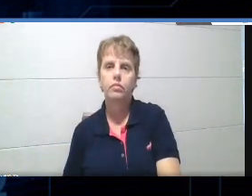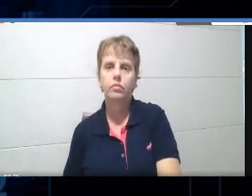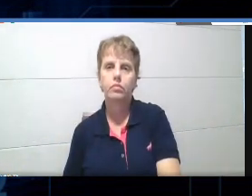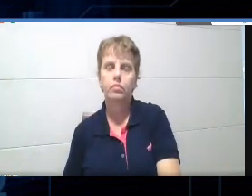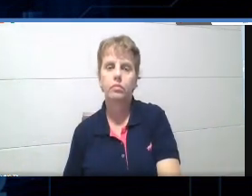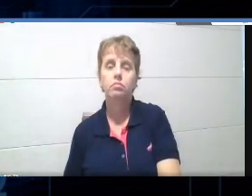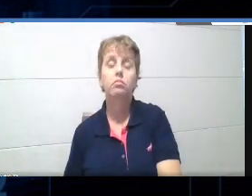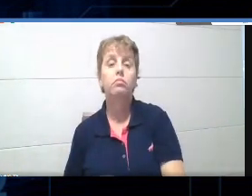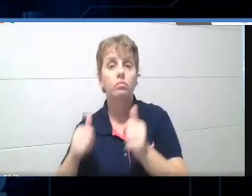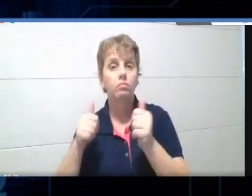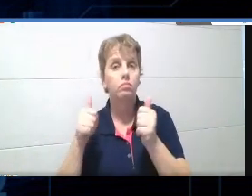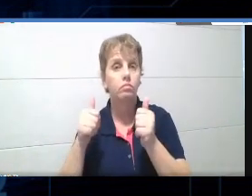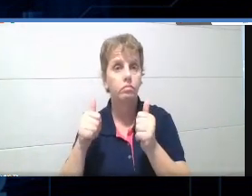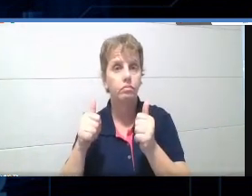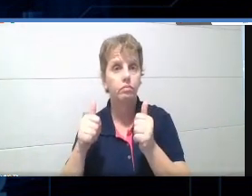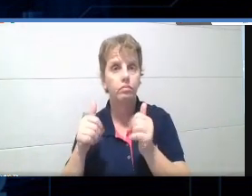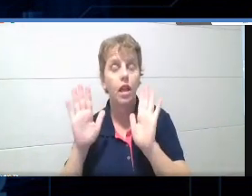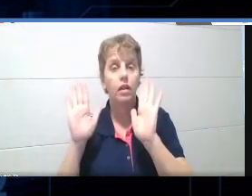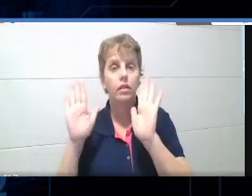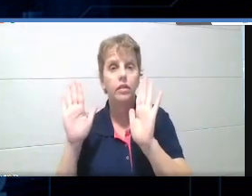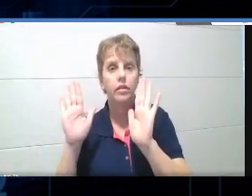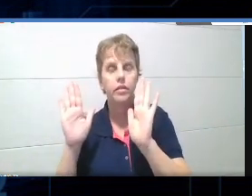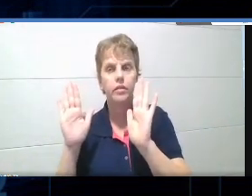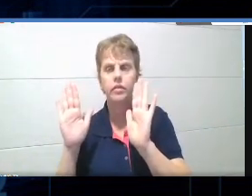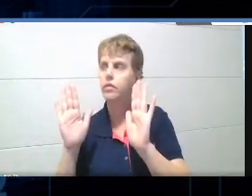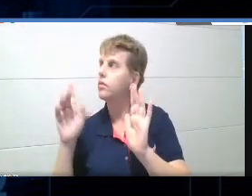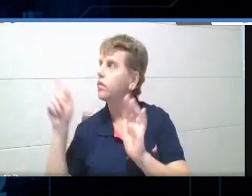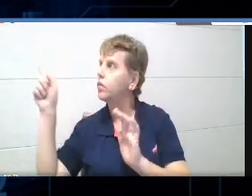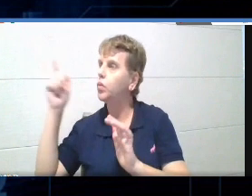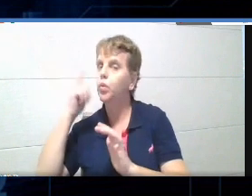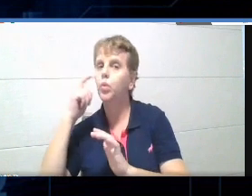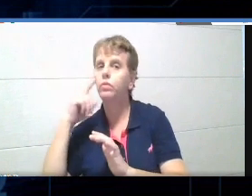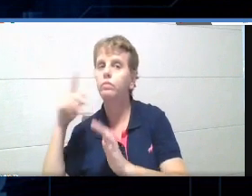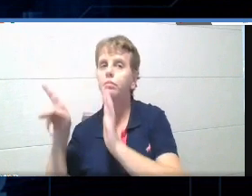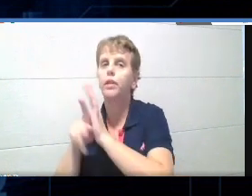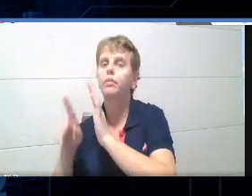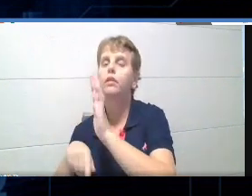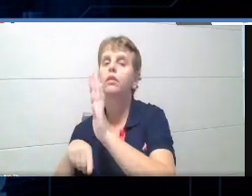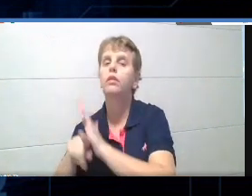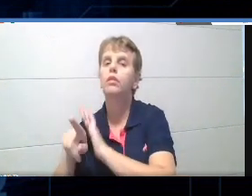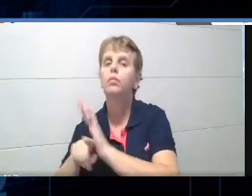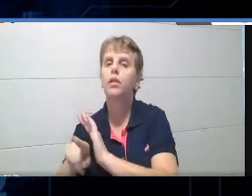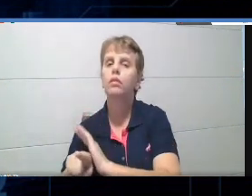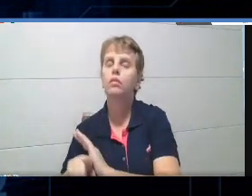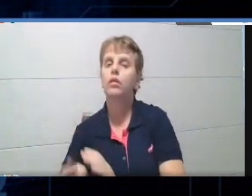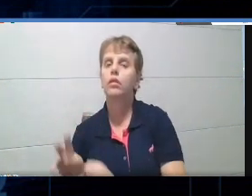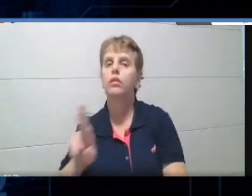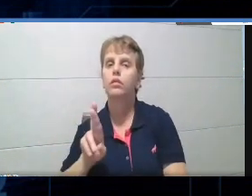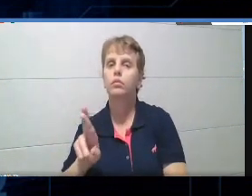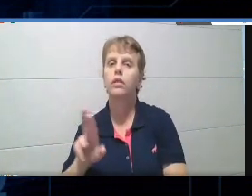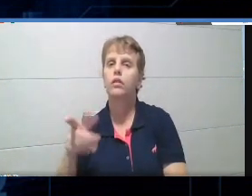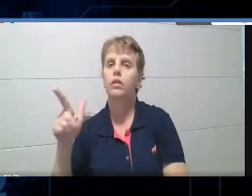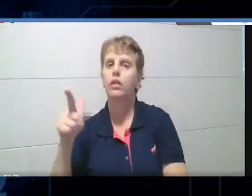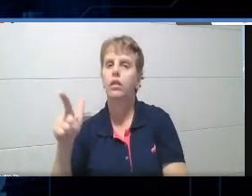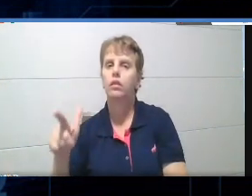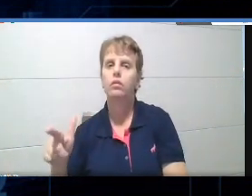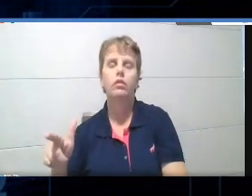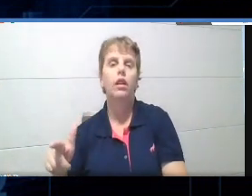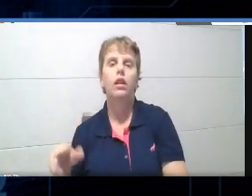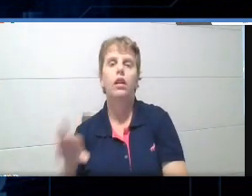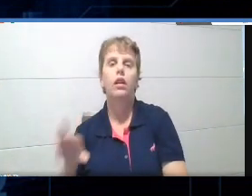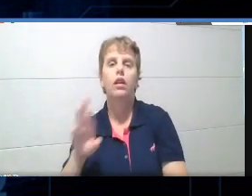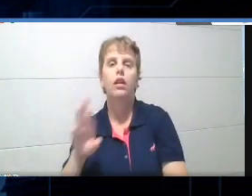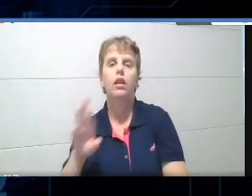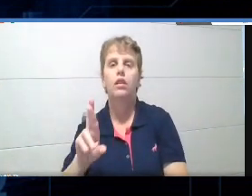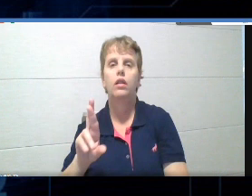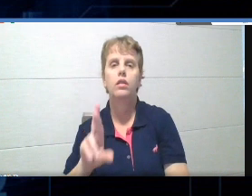Muito bem. Ah, eu não falei sobre esse poll, tá? Esse poll aqui é um questionário daí que não tem resposta certa ou errada, tá? Você pode estar